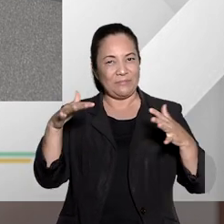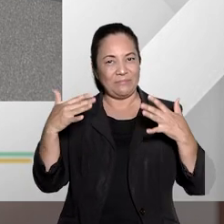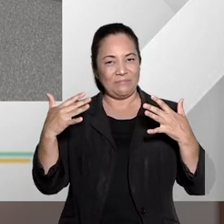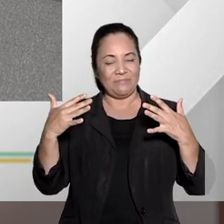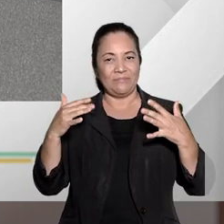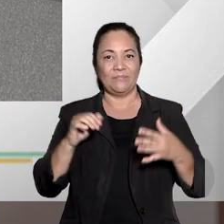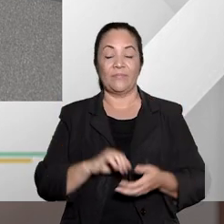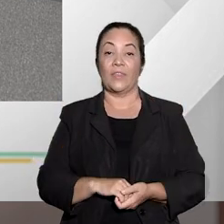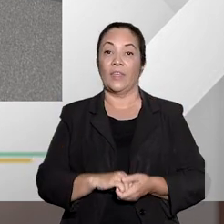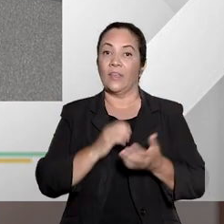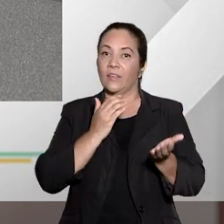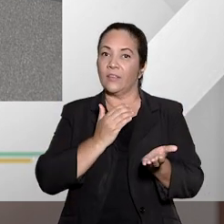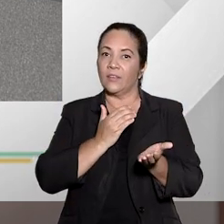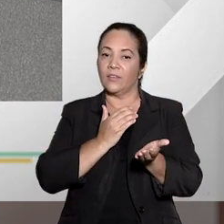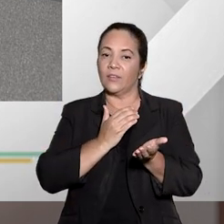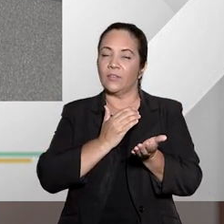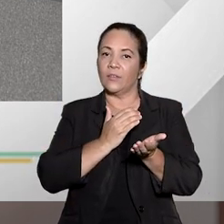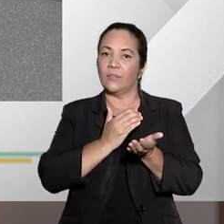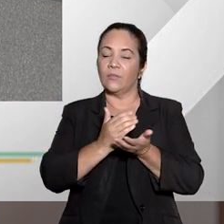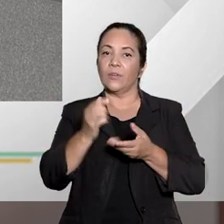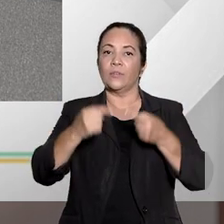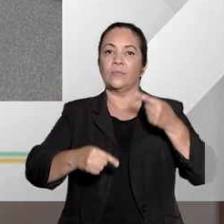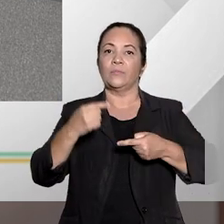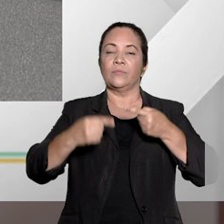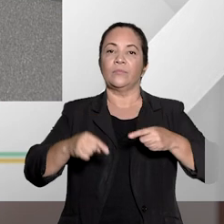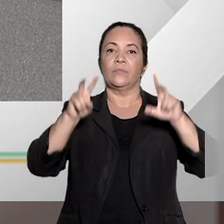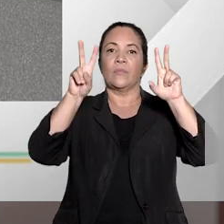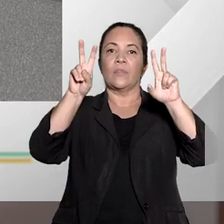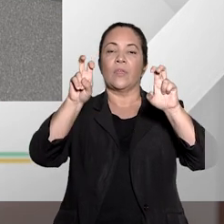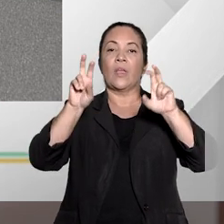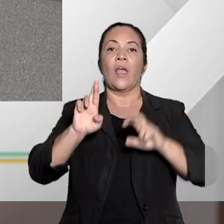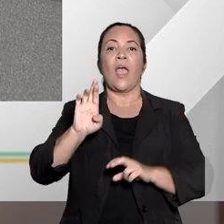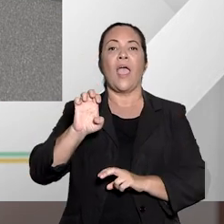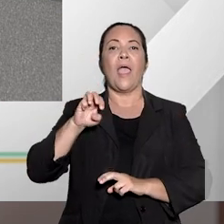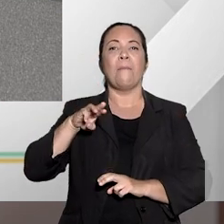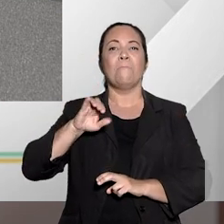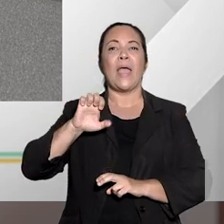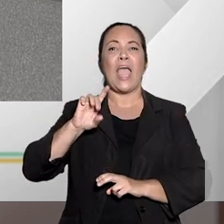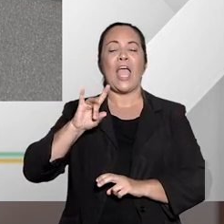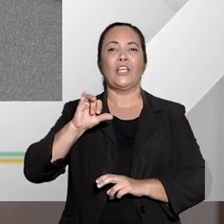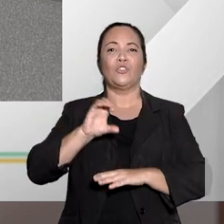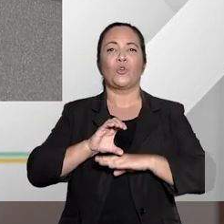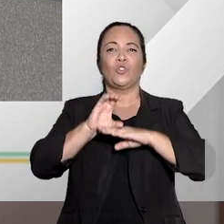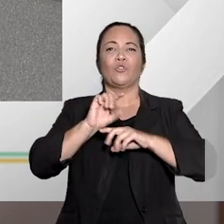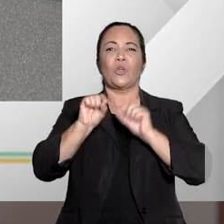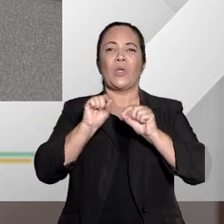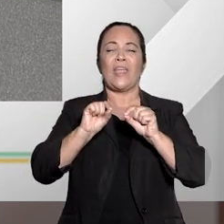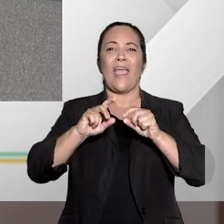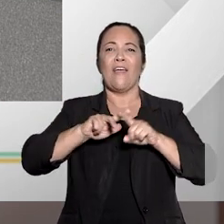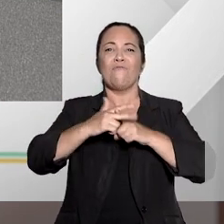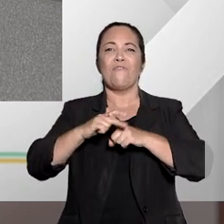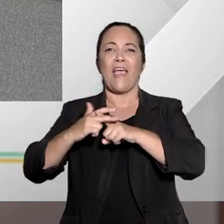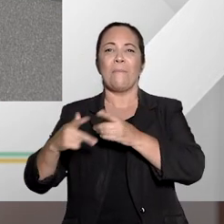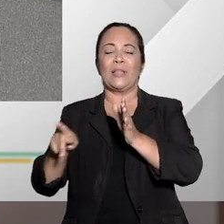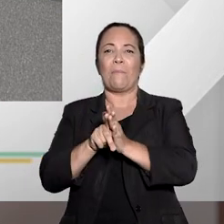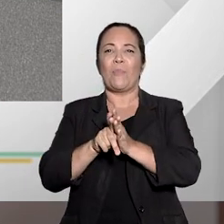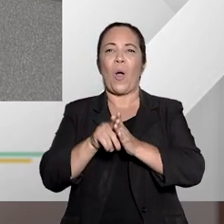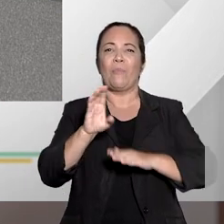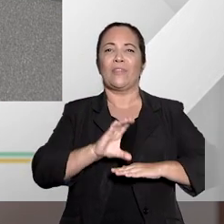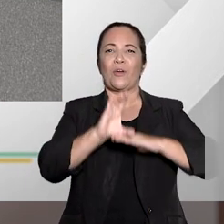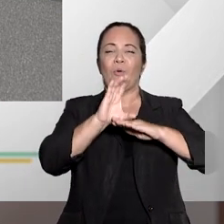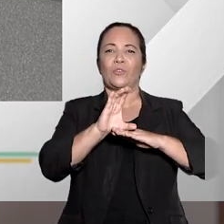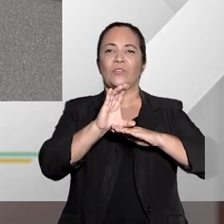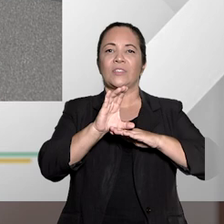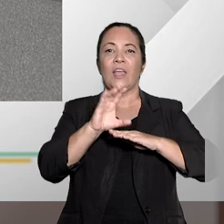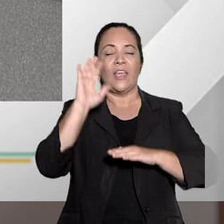lado. Nós vamos começar hoje uma série sobre os chamados remédios constitucionais. No primeiro programa, nós vamos entender direito